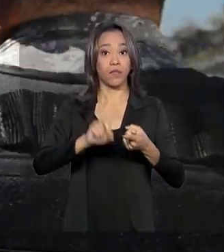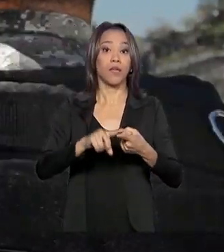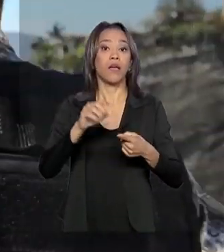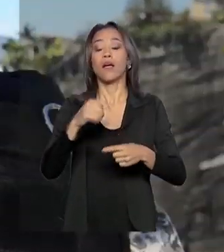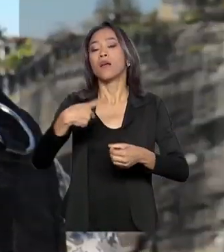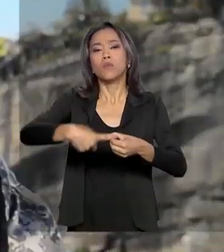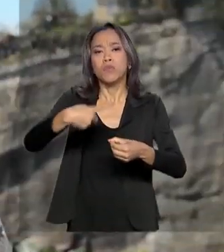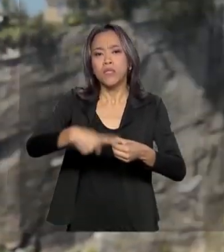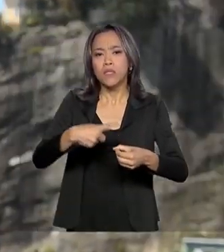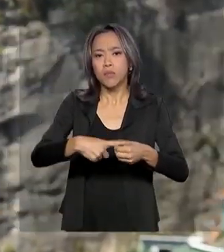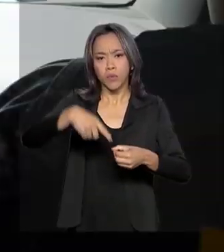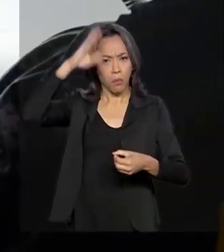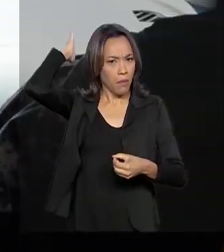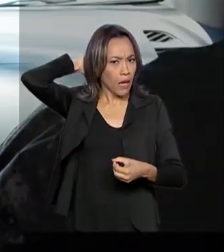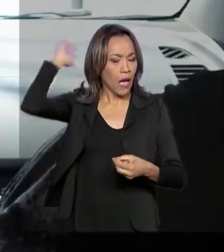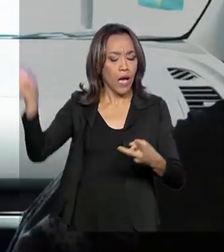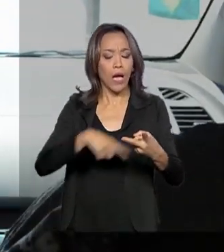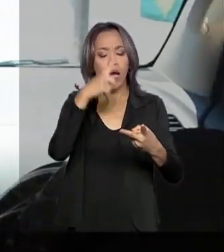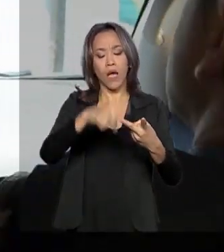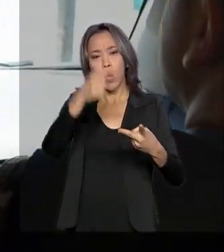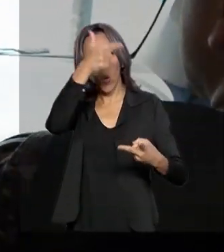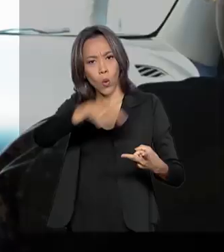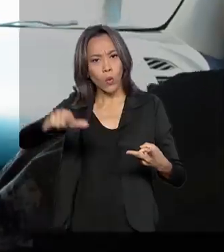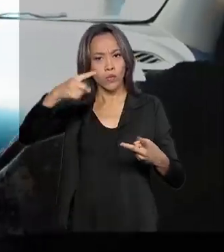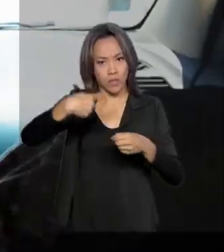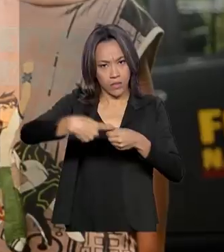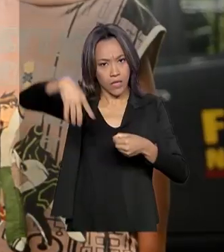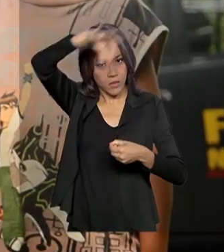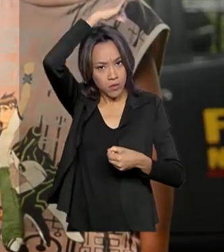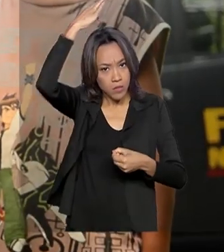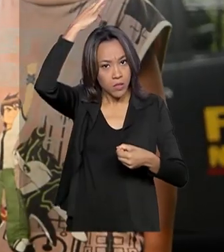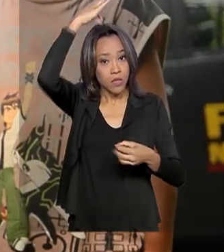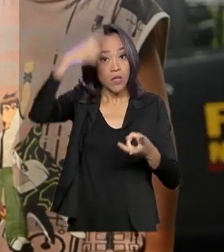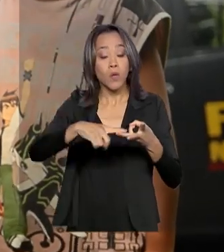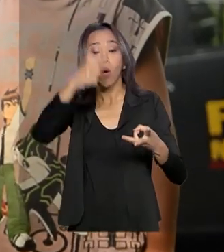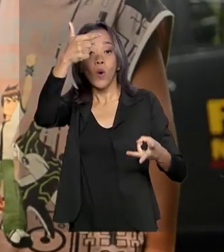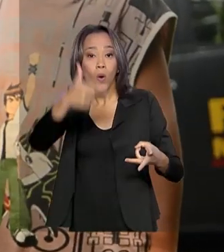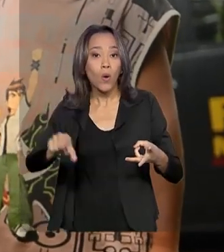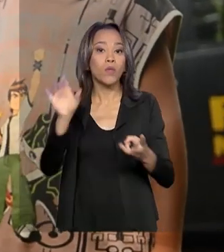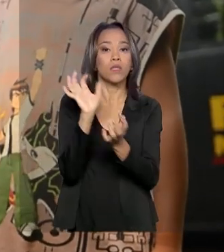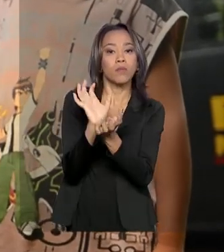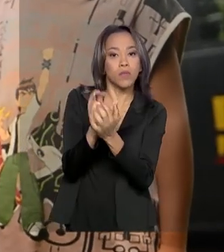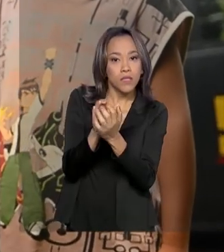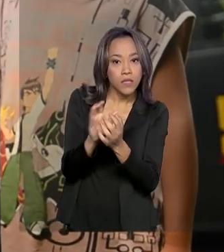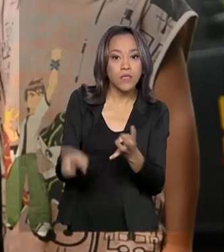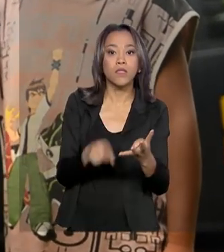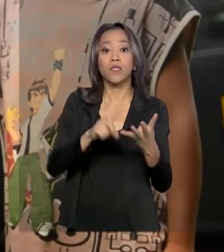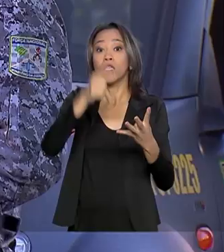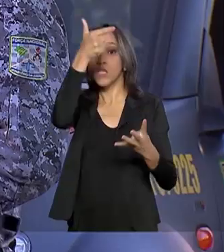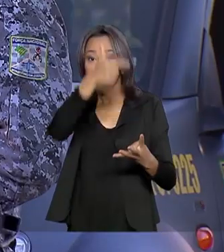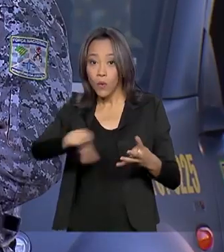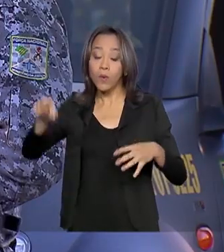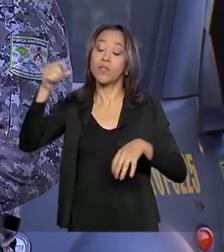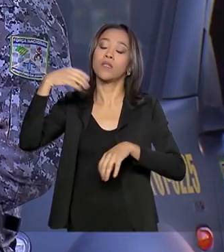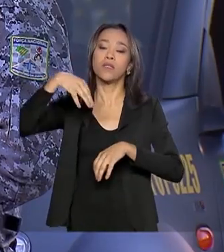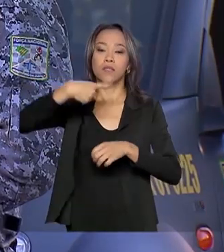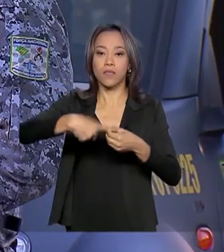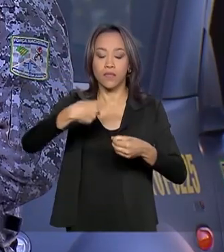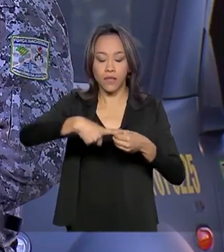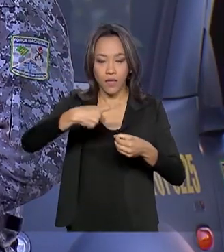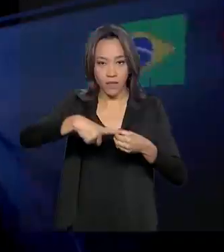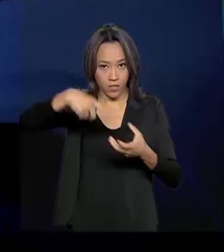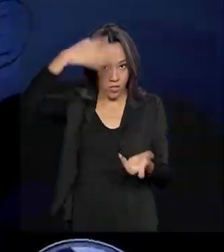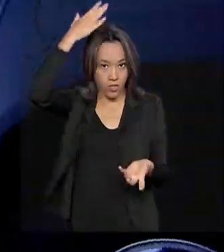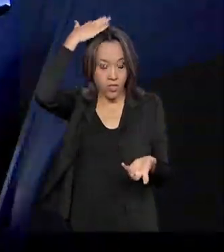Ananindeua, no Pará, Cariacica, no Espírito Santo, Paulista, em Pernambuco, São José dos Pinhais, no Paraná e também Goiânia, que é a